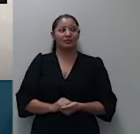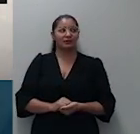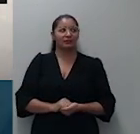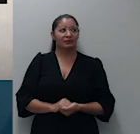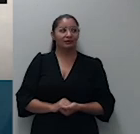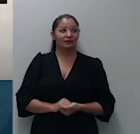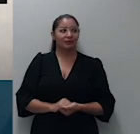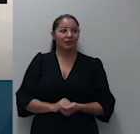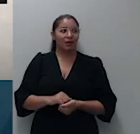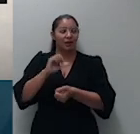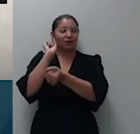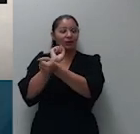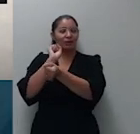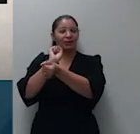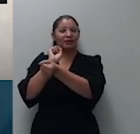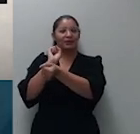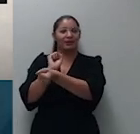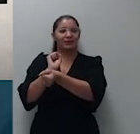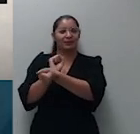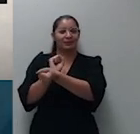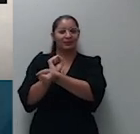demais vossa excelência tem a palavra ministro